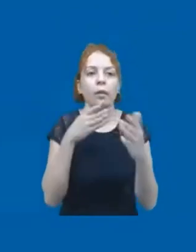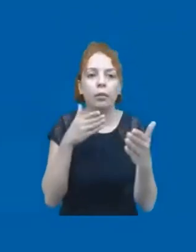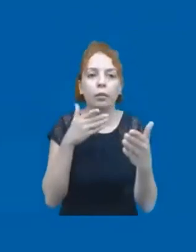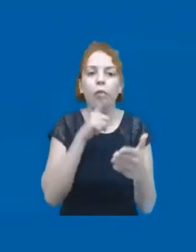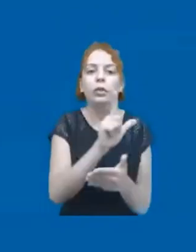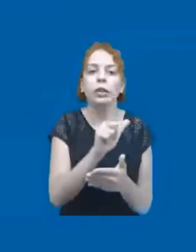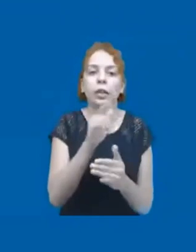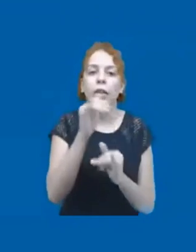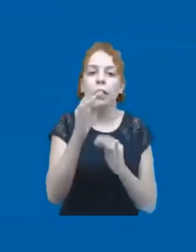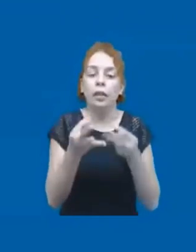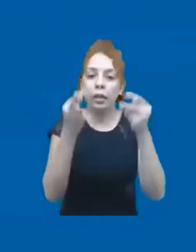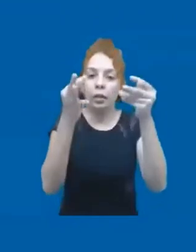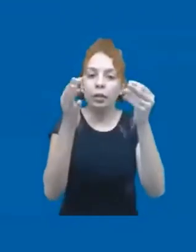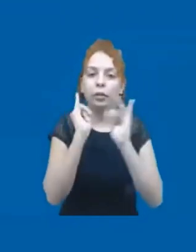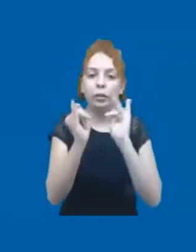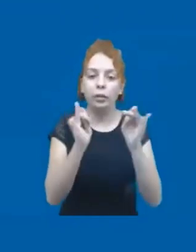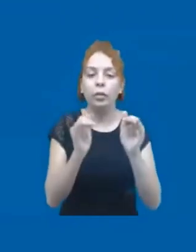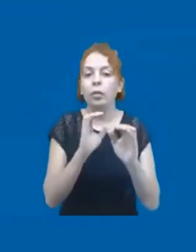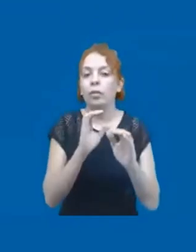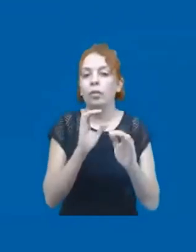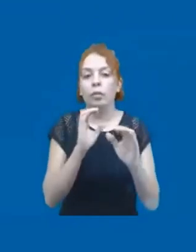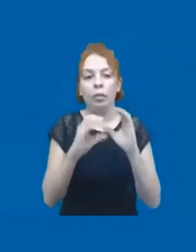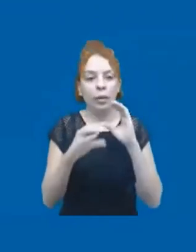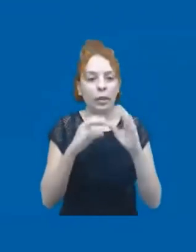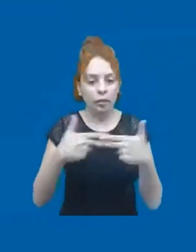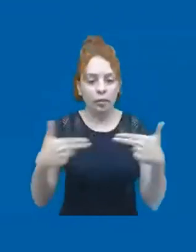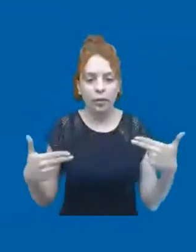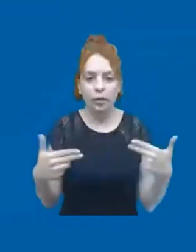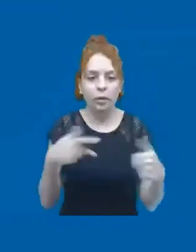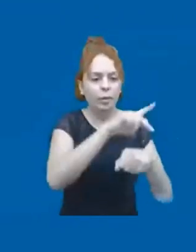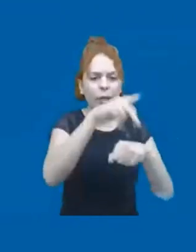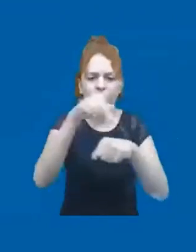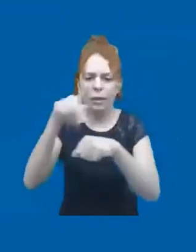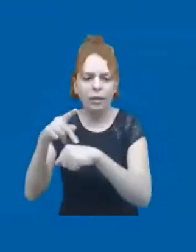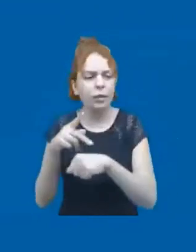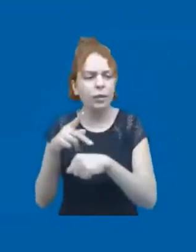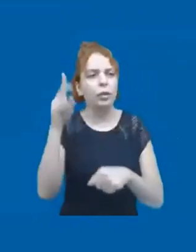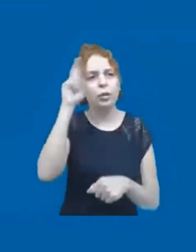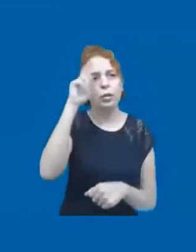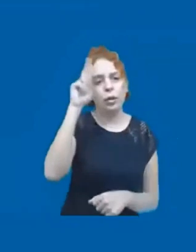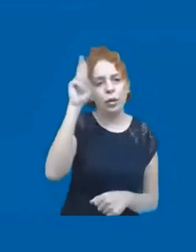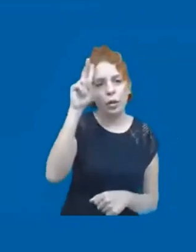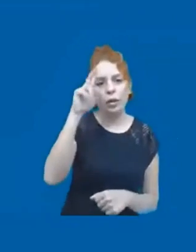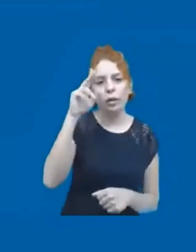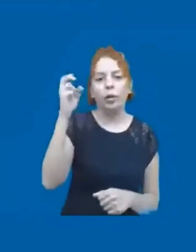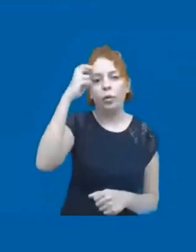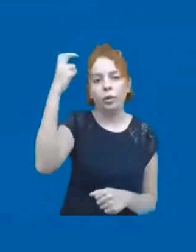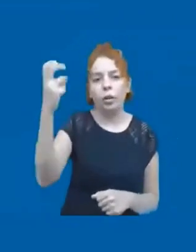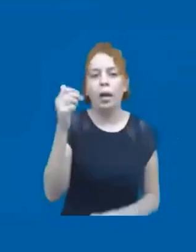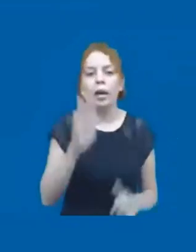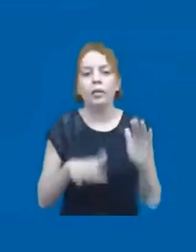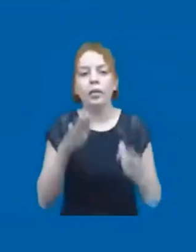tecnologias da informação e da comunicação. Em vários países, por razões históricas, culturais, meninas, mulheres, muitas vezes, são